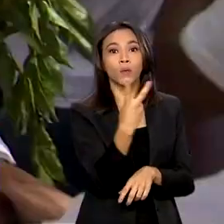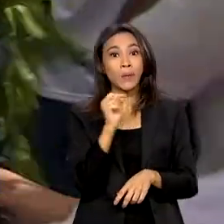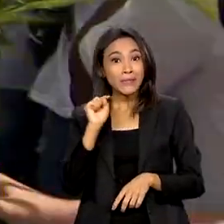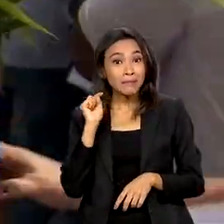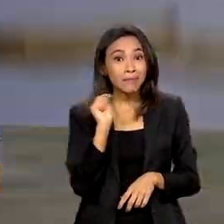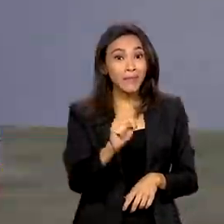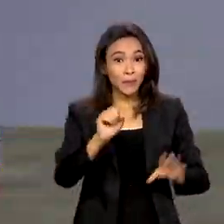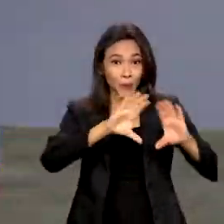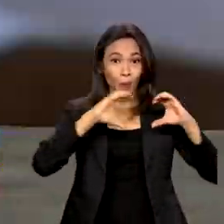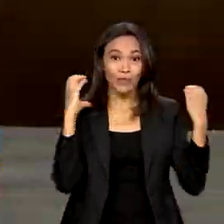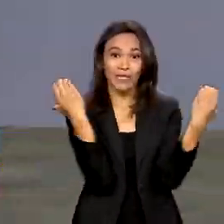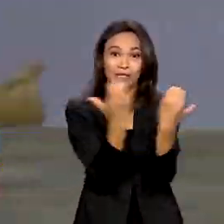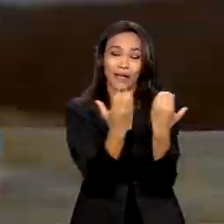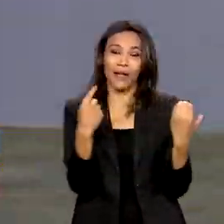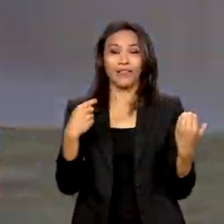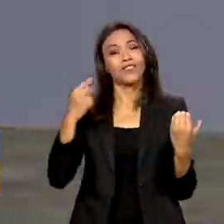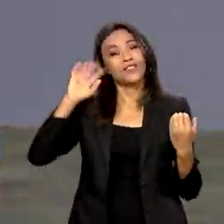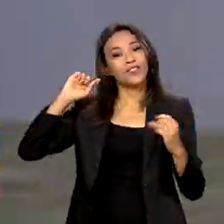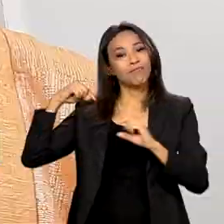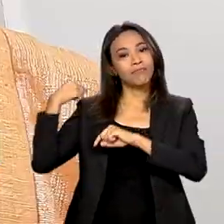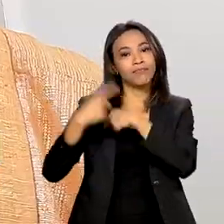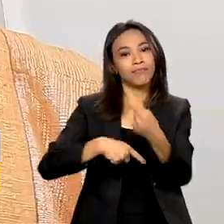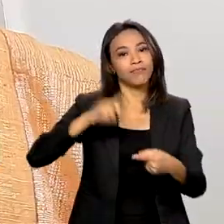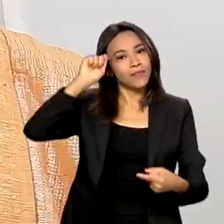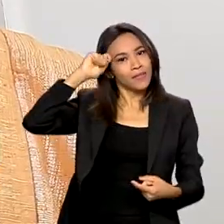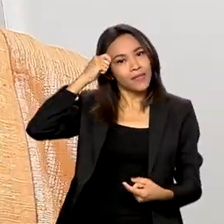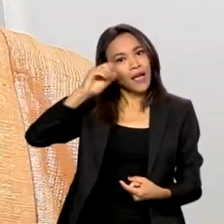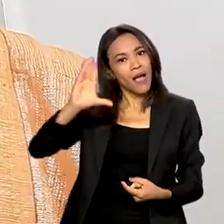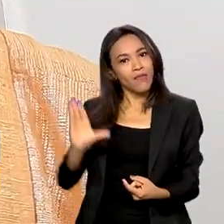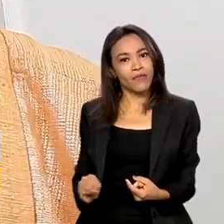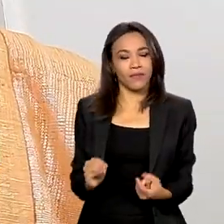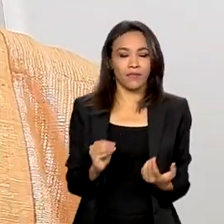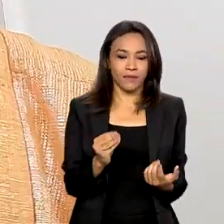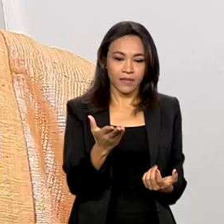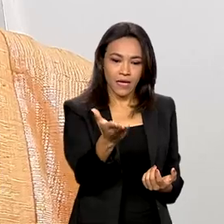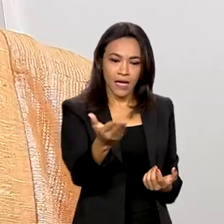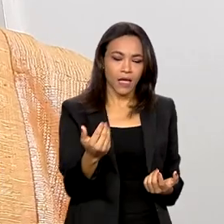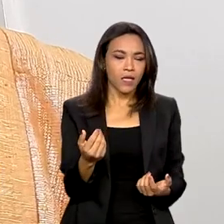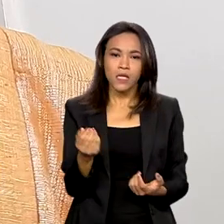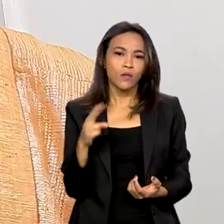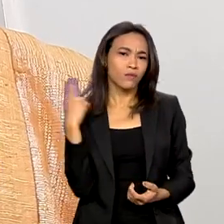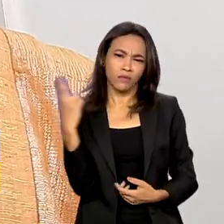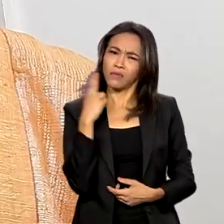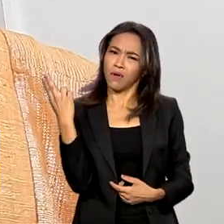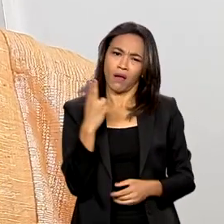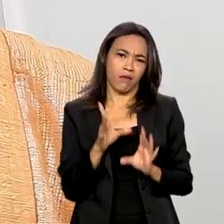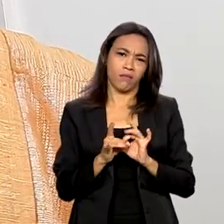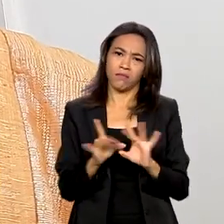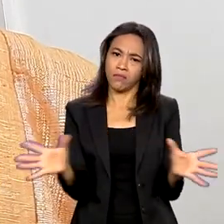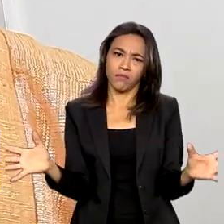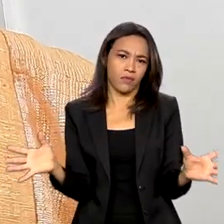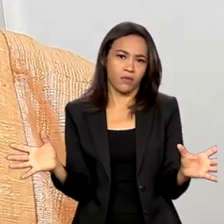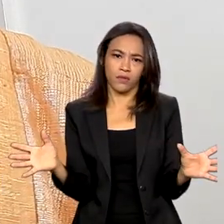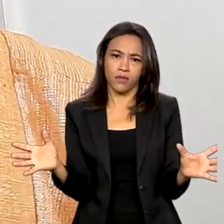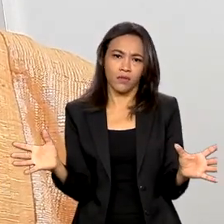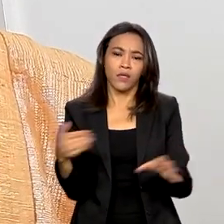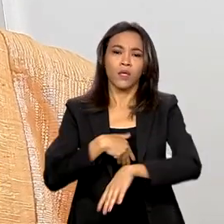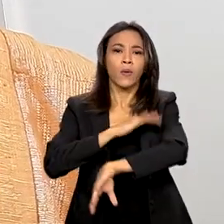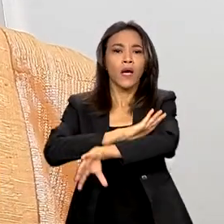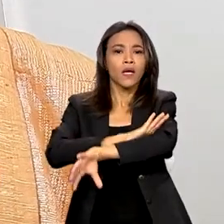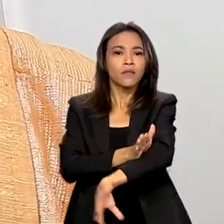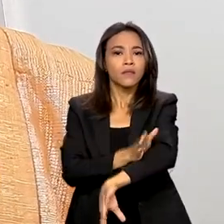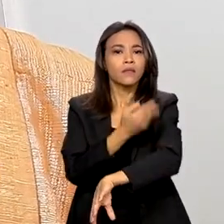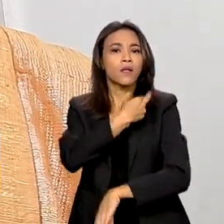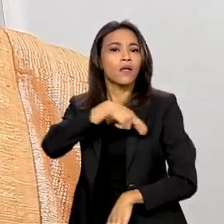comunidades de matriz africana. Nós não podemos permitir que o racismo religioso